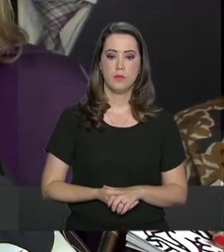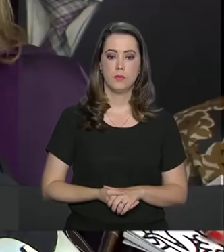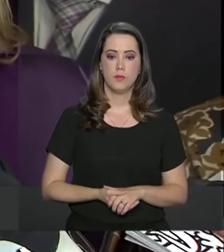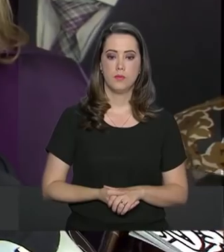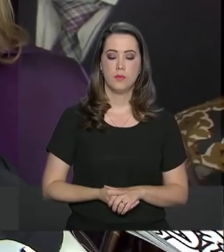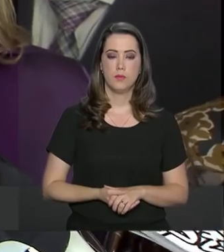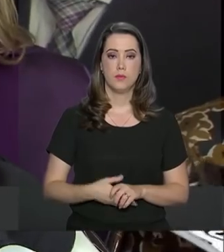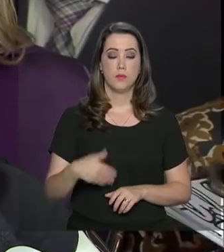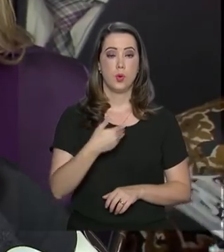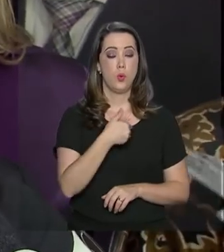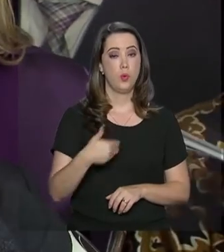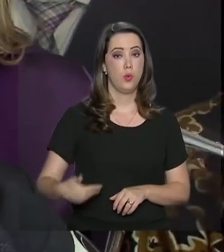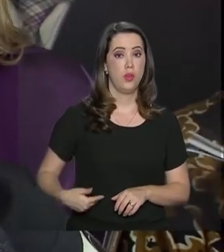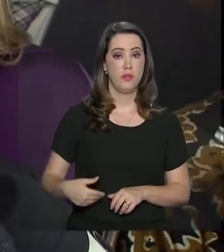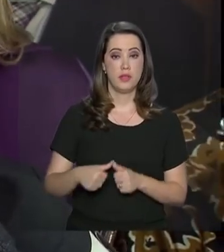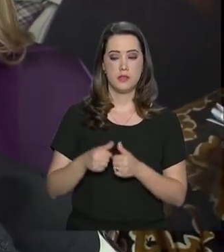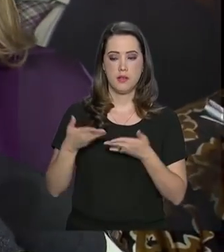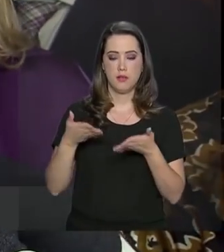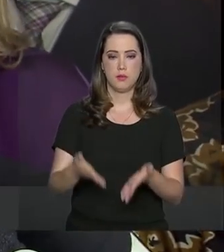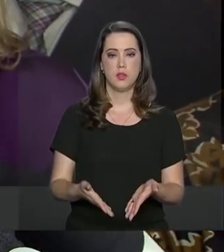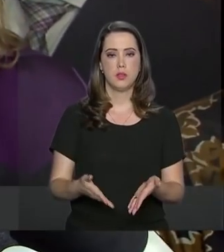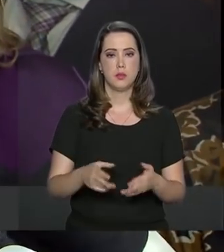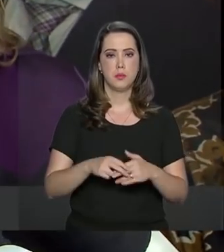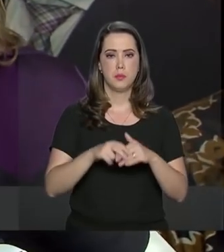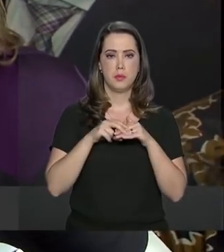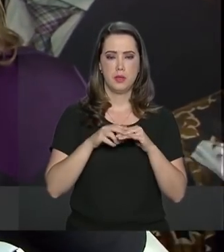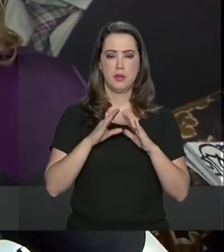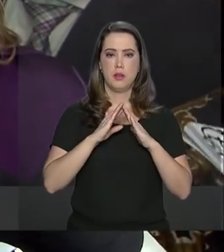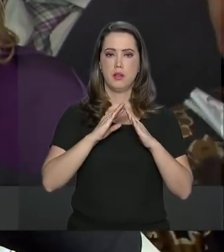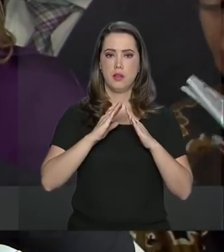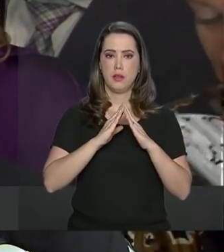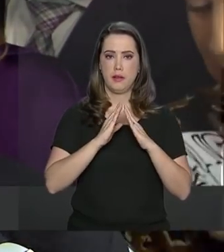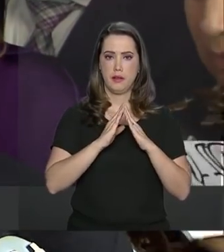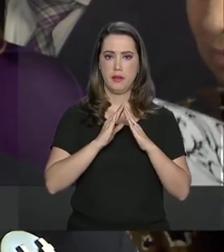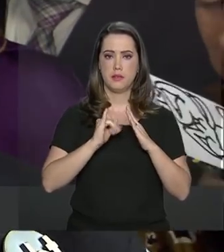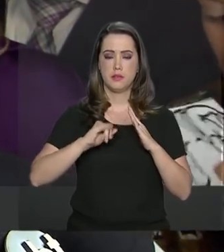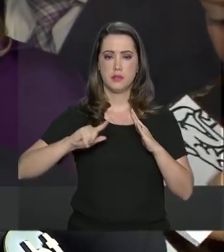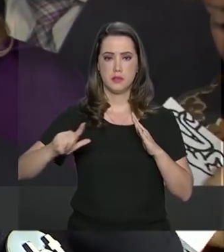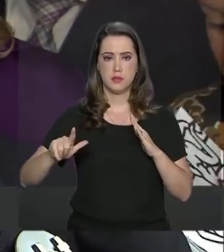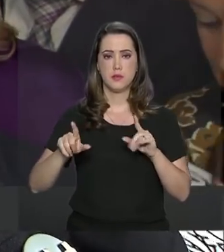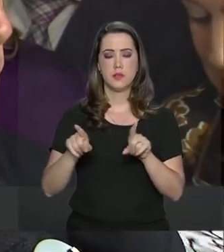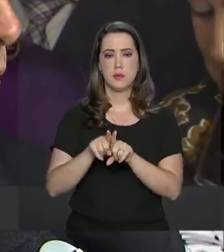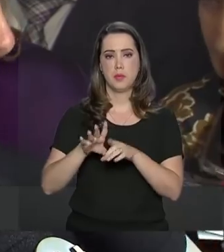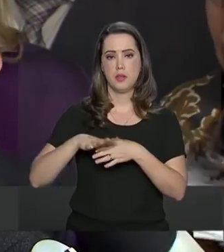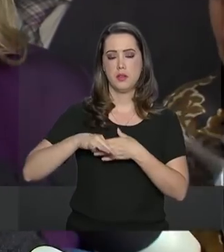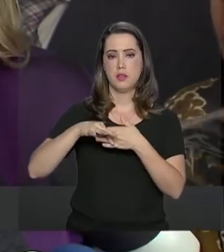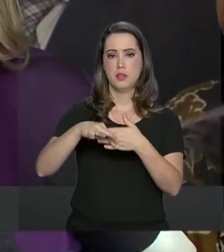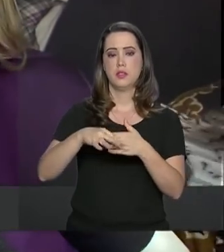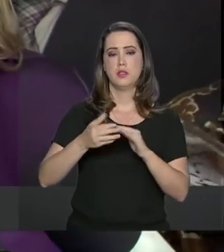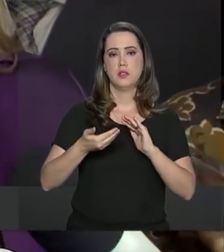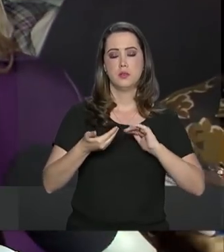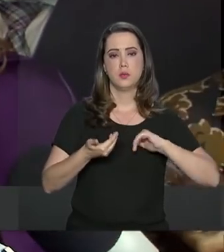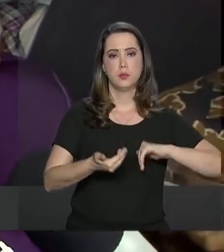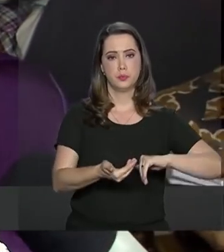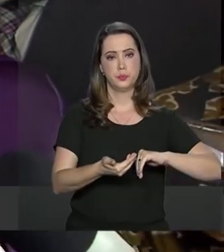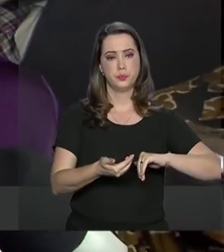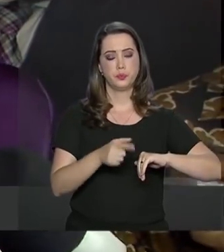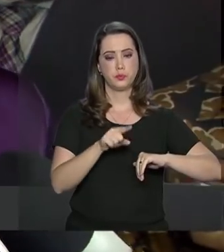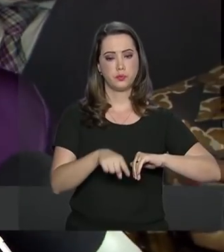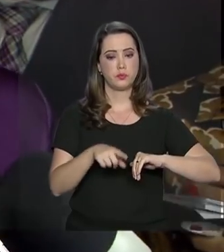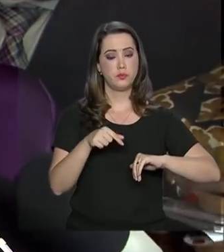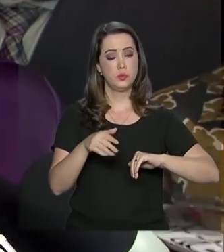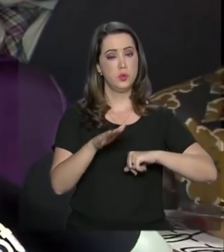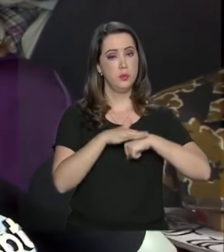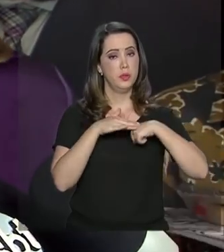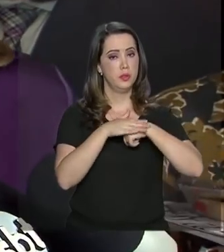O governo veio até aqui através da Casa Civil e através da líder do Congresso para